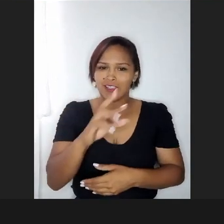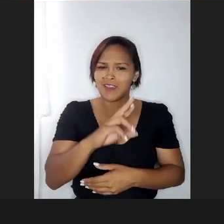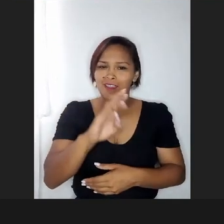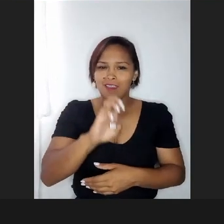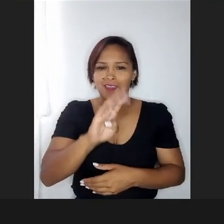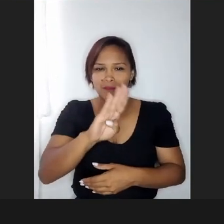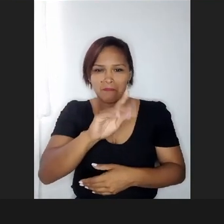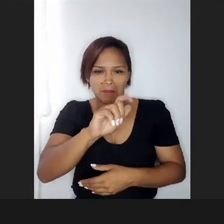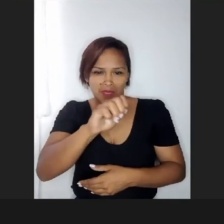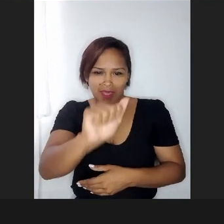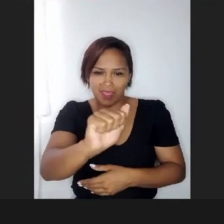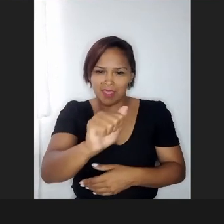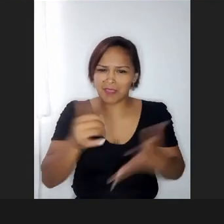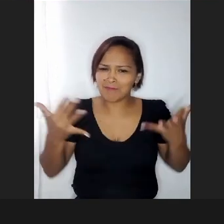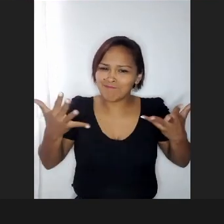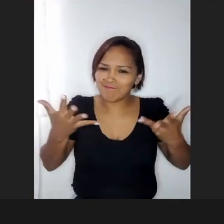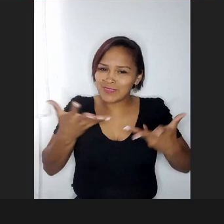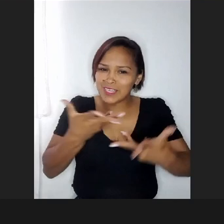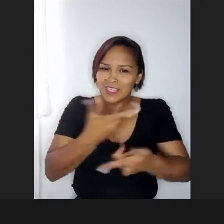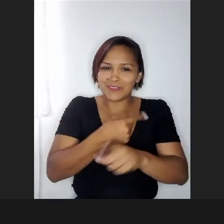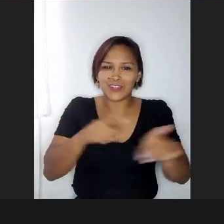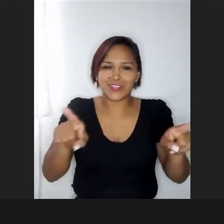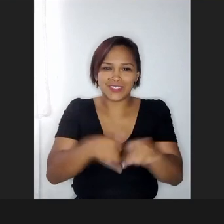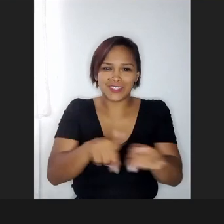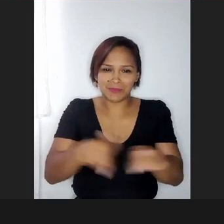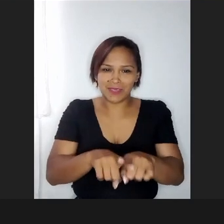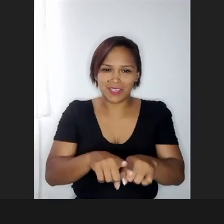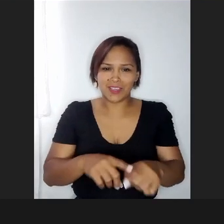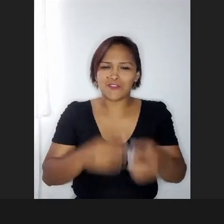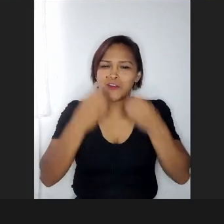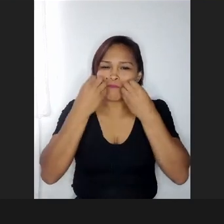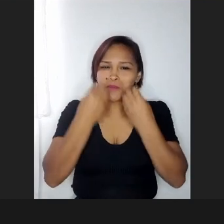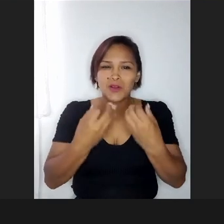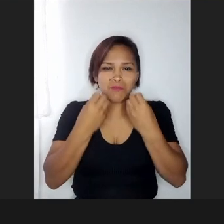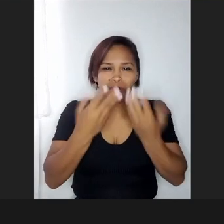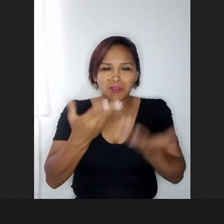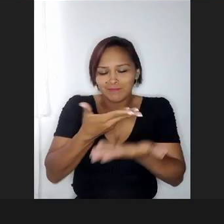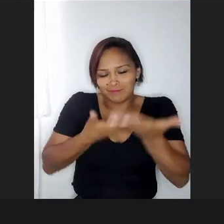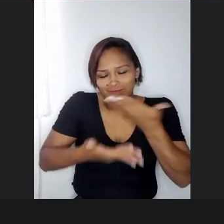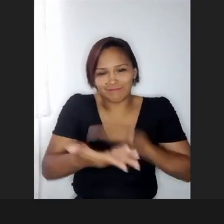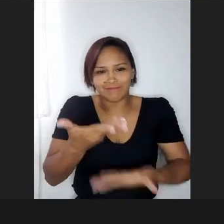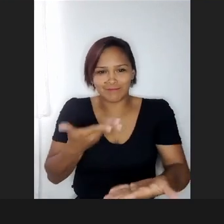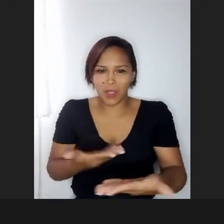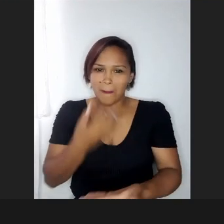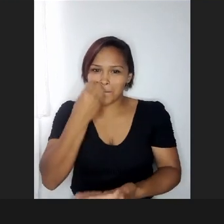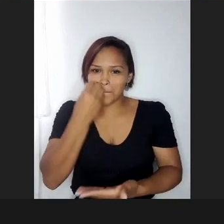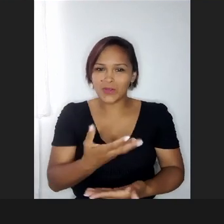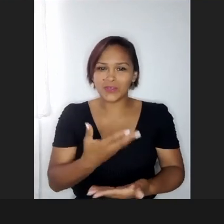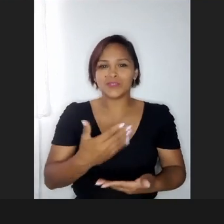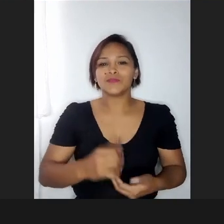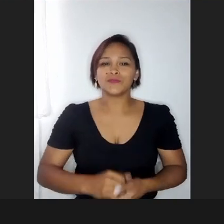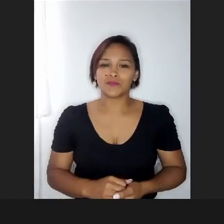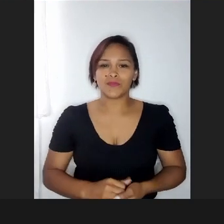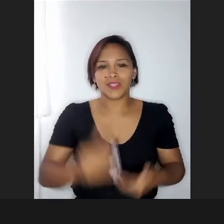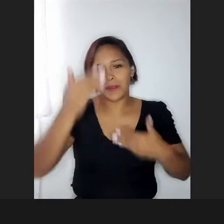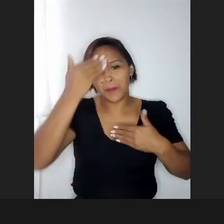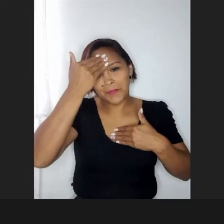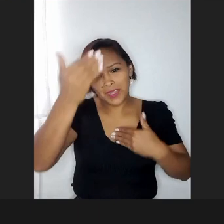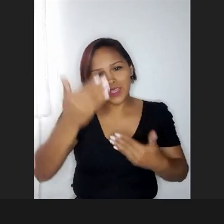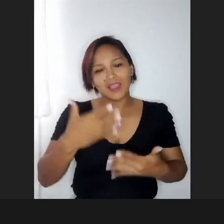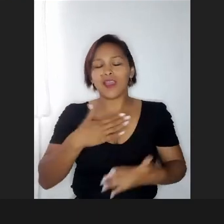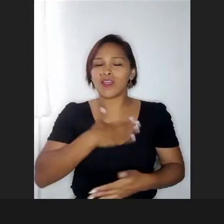maravilhosa também. Foi muito bom. Muito obrigada, gente, foi um prazer.